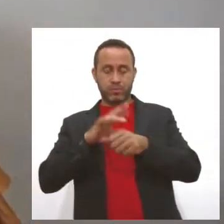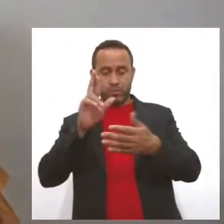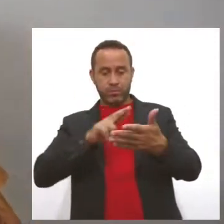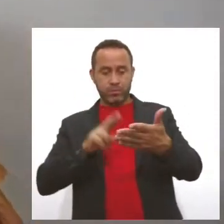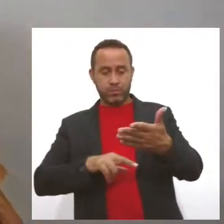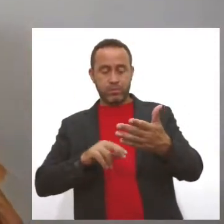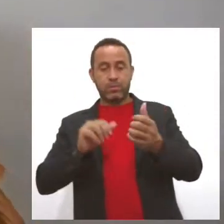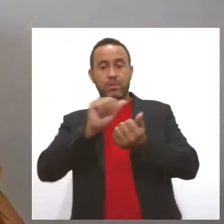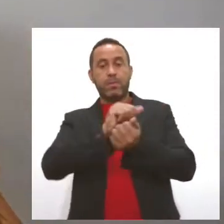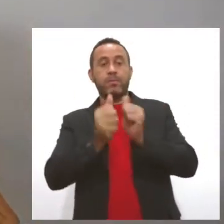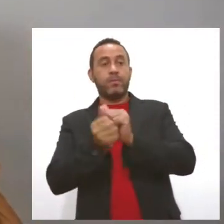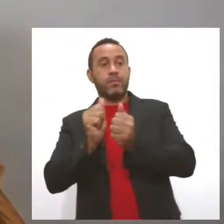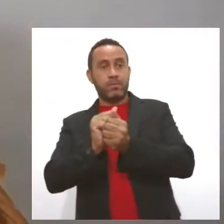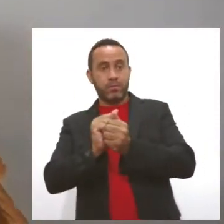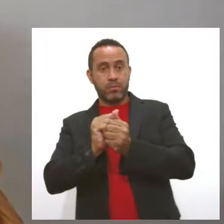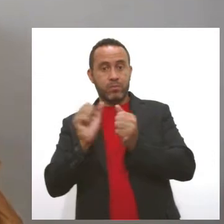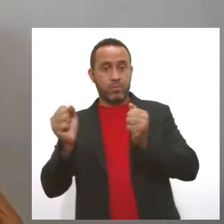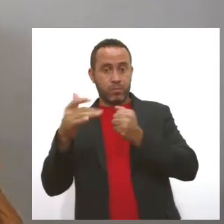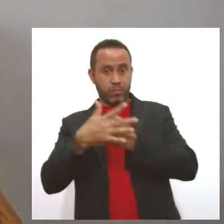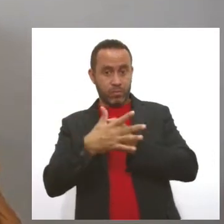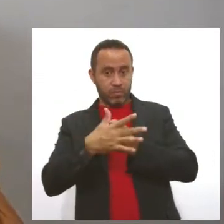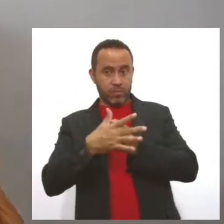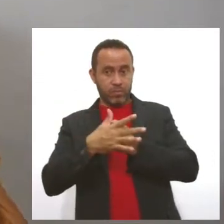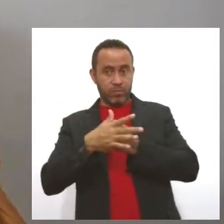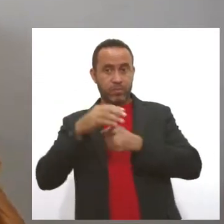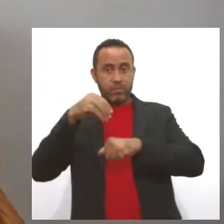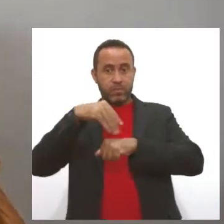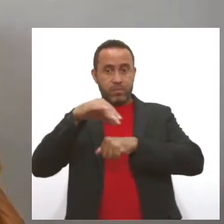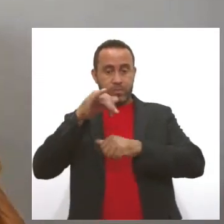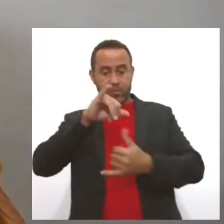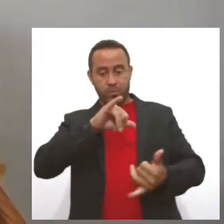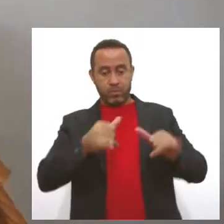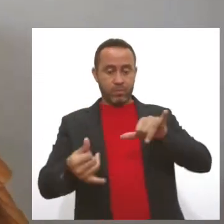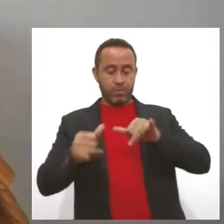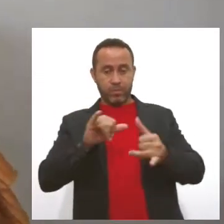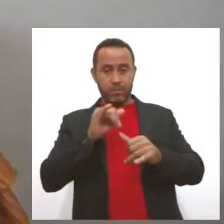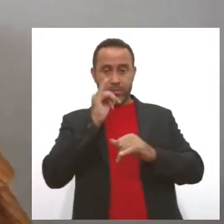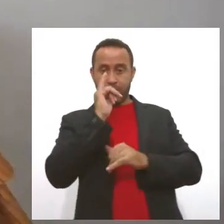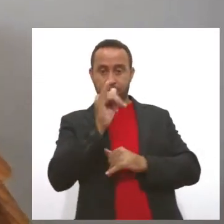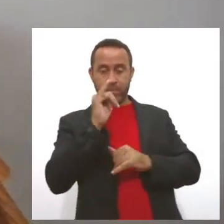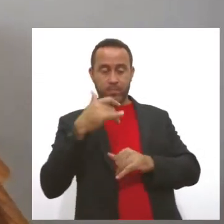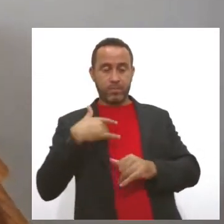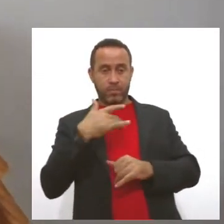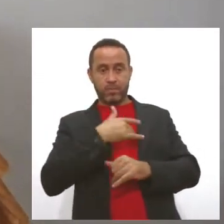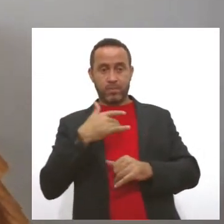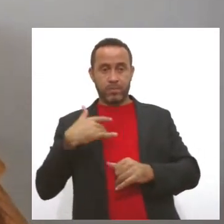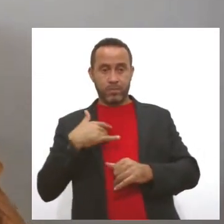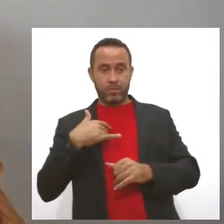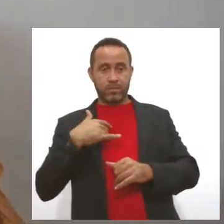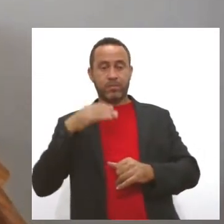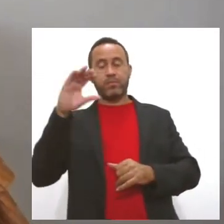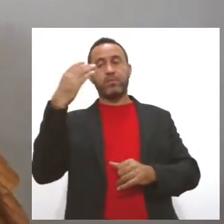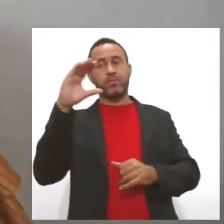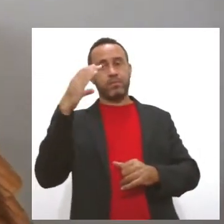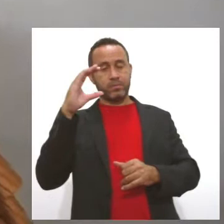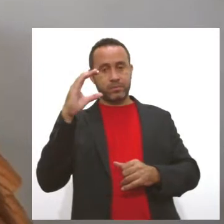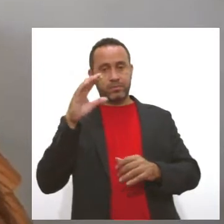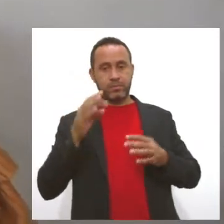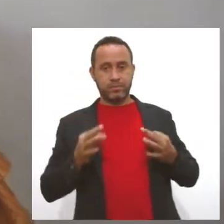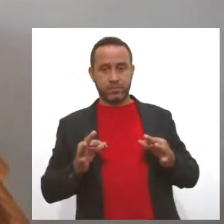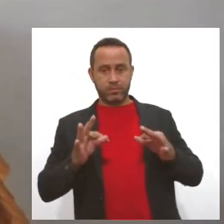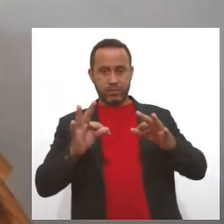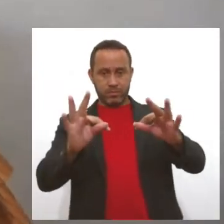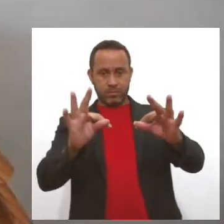cientistas do Laboratório de Bioinformática, instituição do Ministério da Saúde, desculpa, da Ciência, Tecnologia e